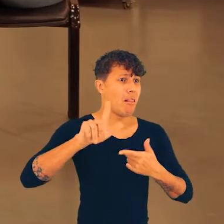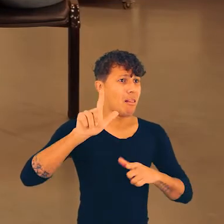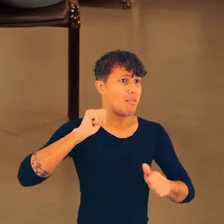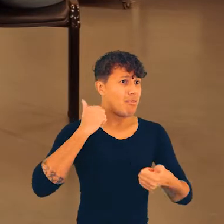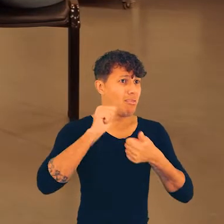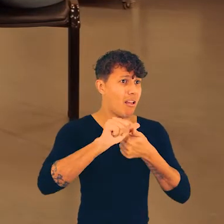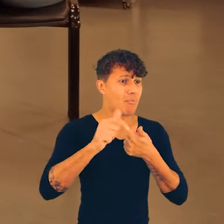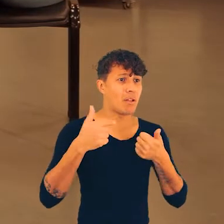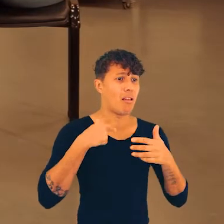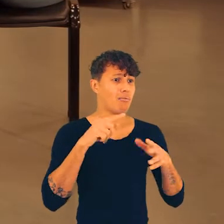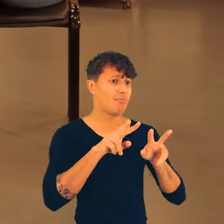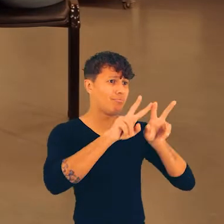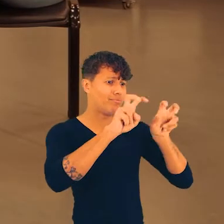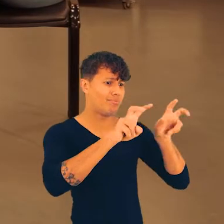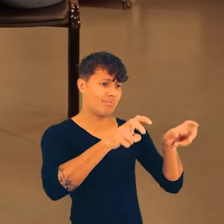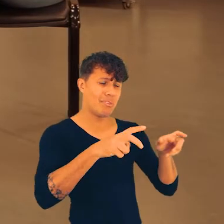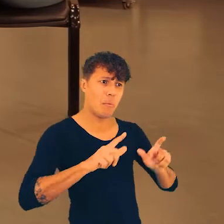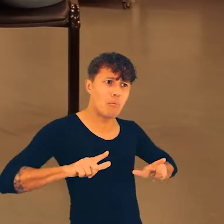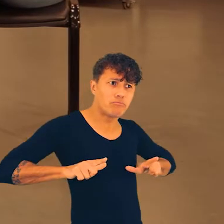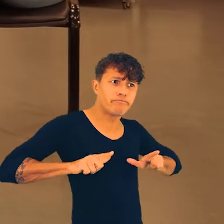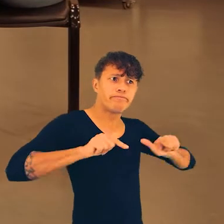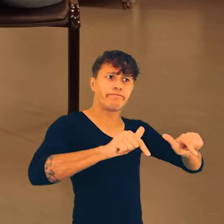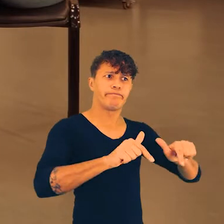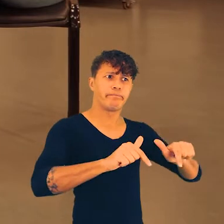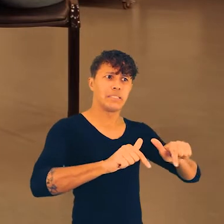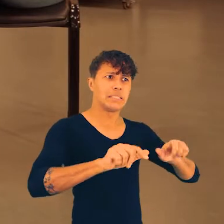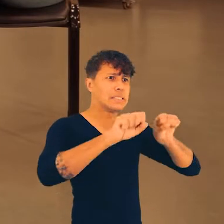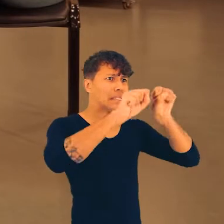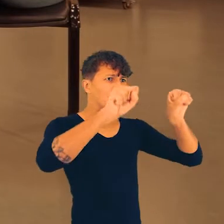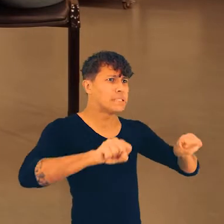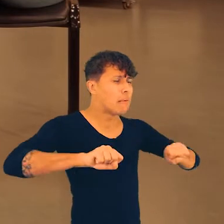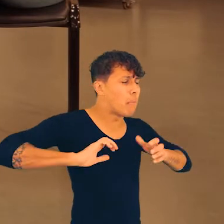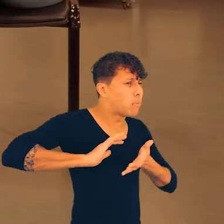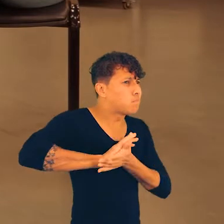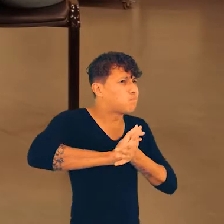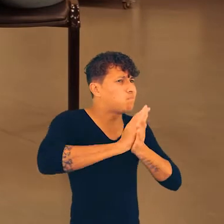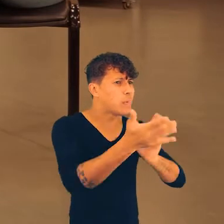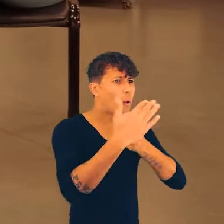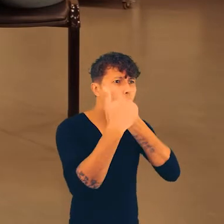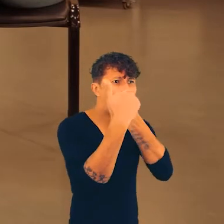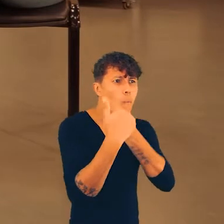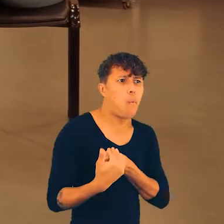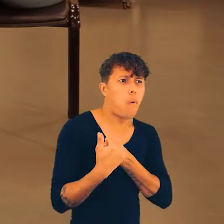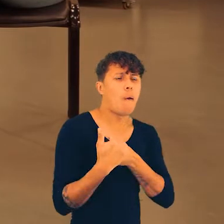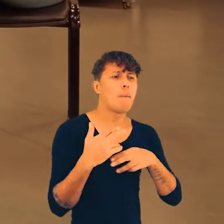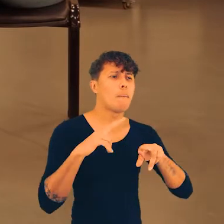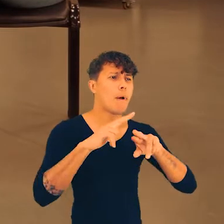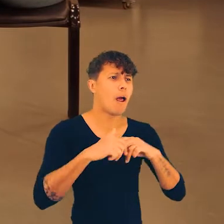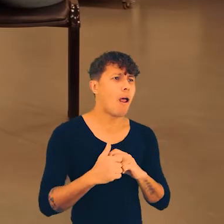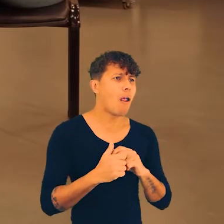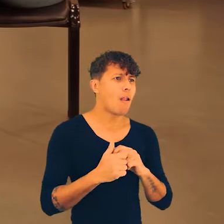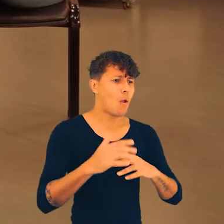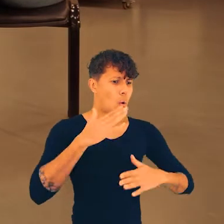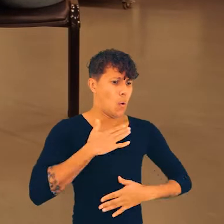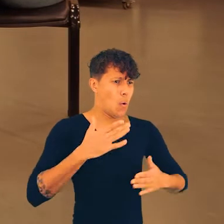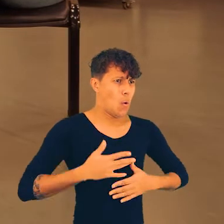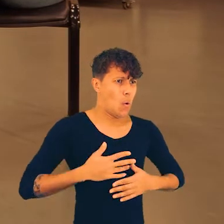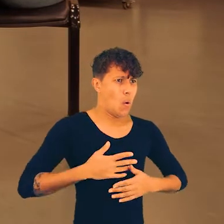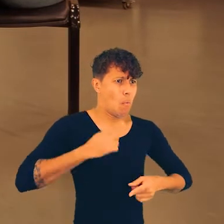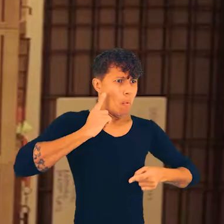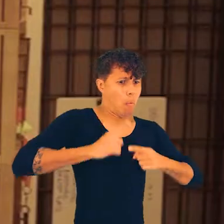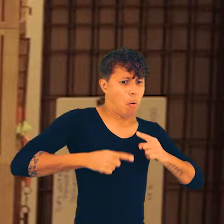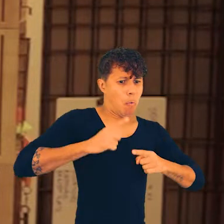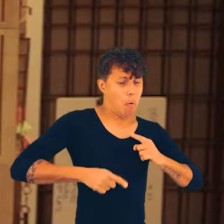relaciona com causas que precisam enfrentar e romper esse sistema que oprime e tenta amarrar os nossos